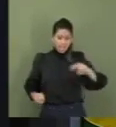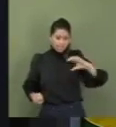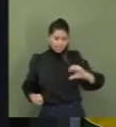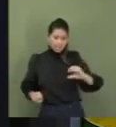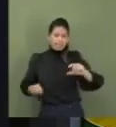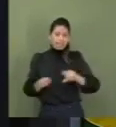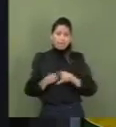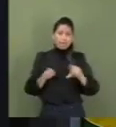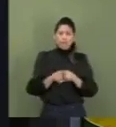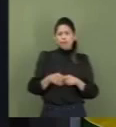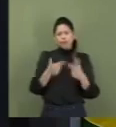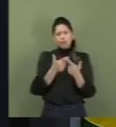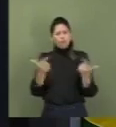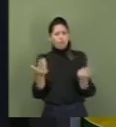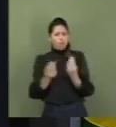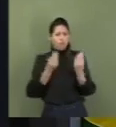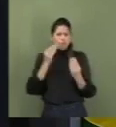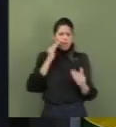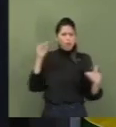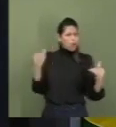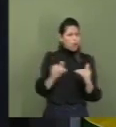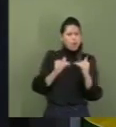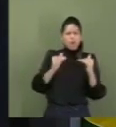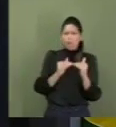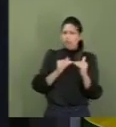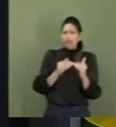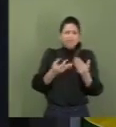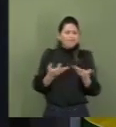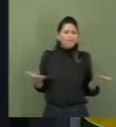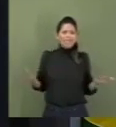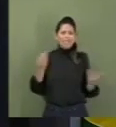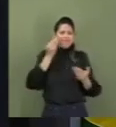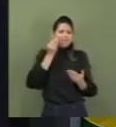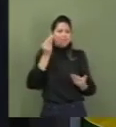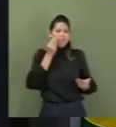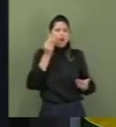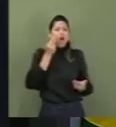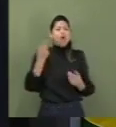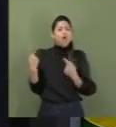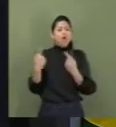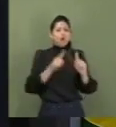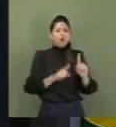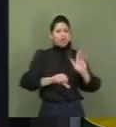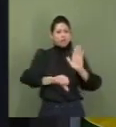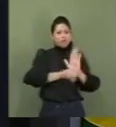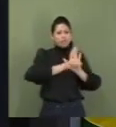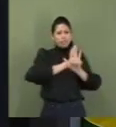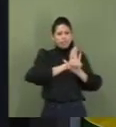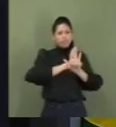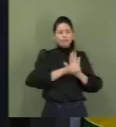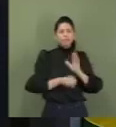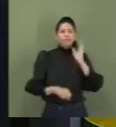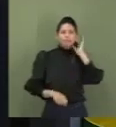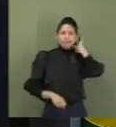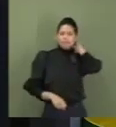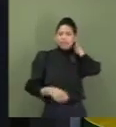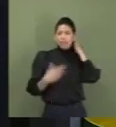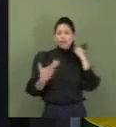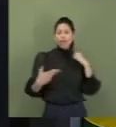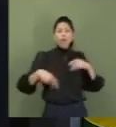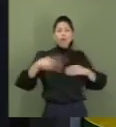lógica nem posso concordar com esse verdadeiro atentado ao Sistema S. Esse projeto insensato e